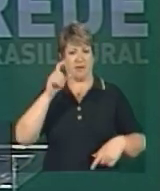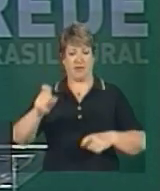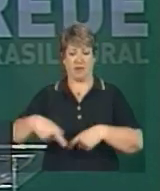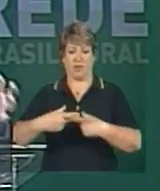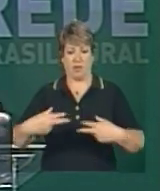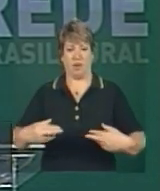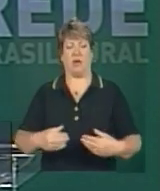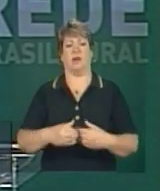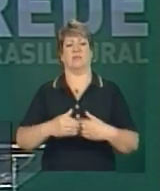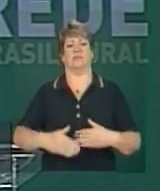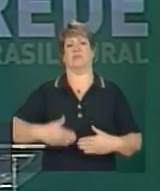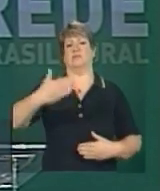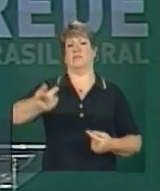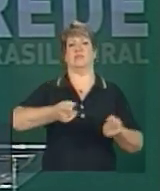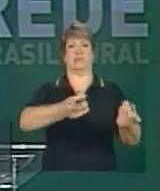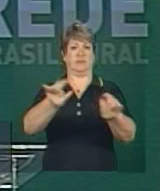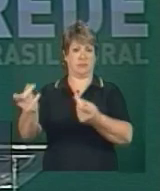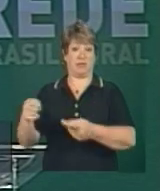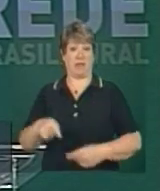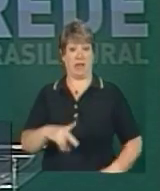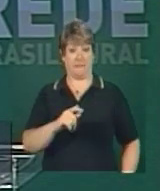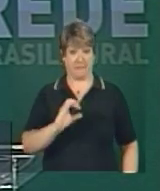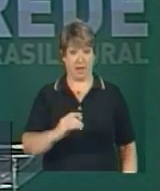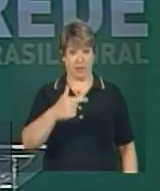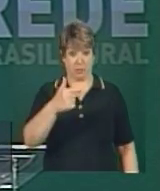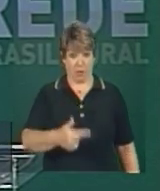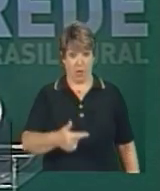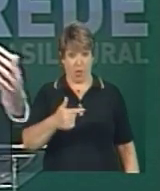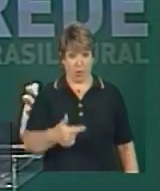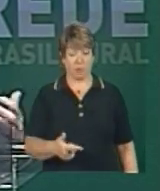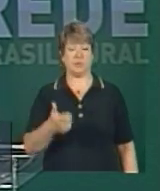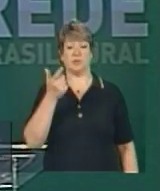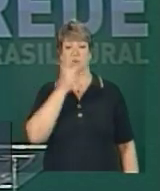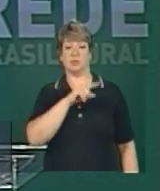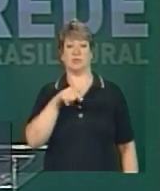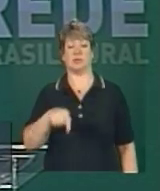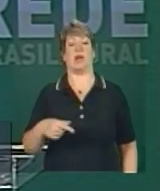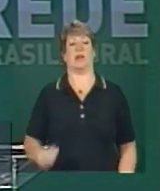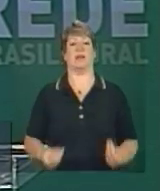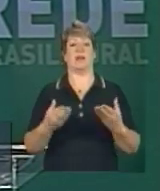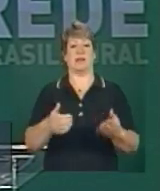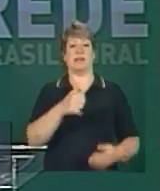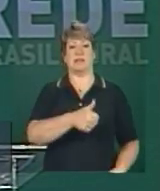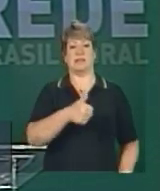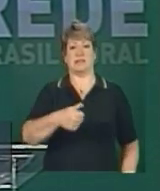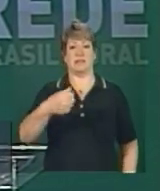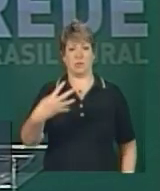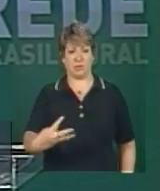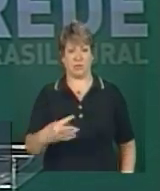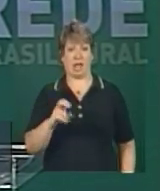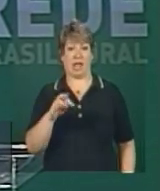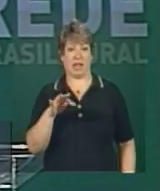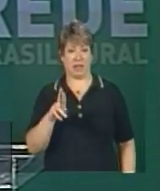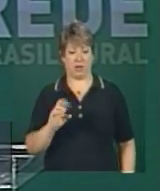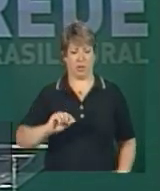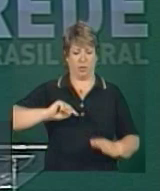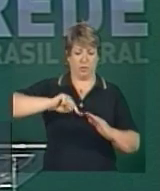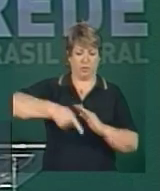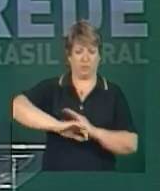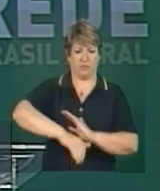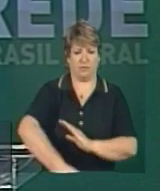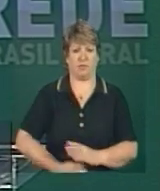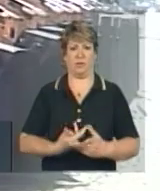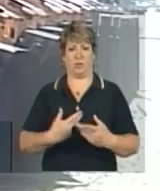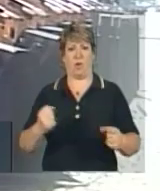PAC-2 faz parte da intensificação dessas atividades. Estamos aqui entregando 114 retroescavadeiras para